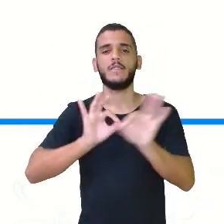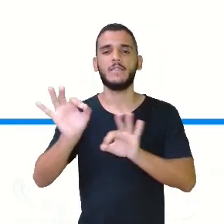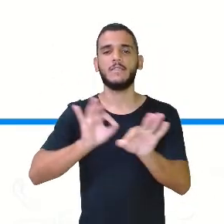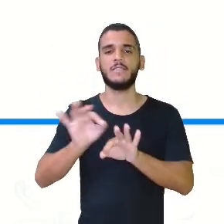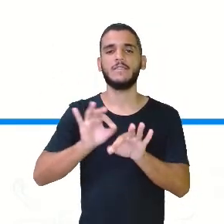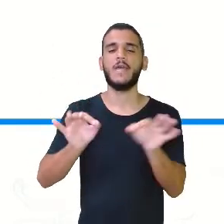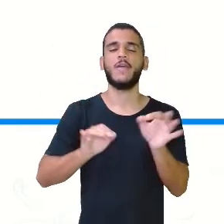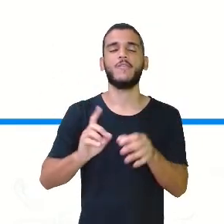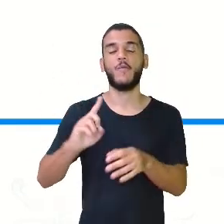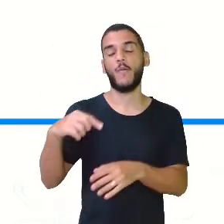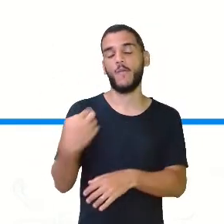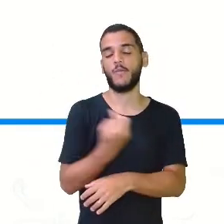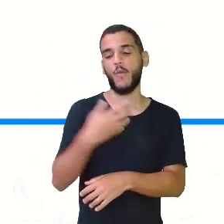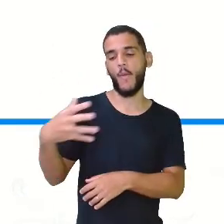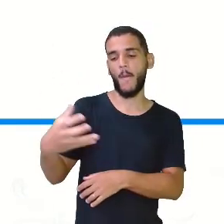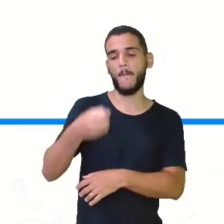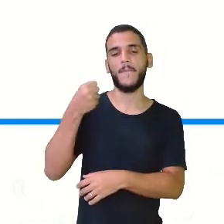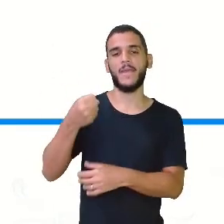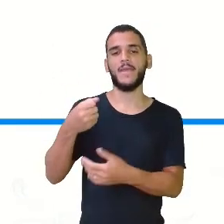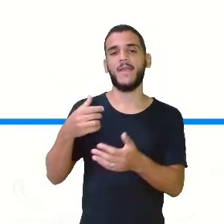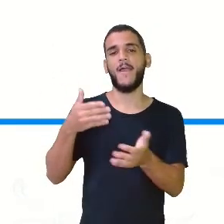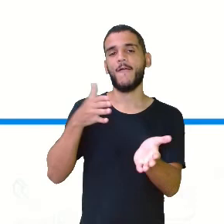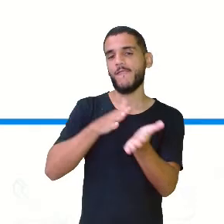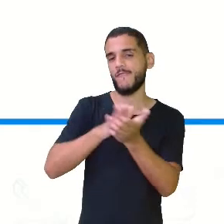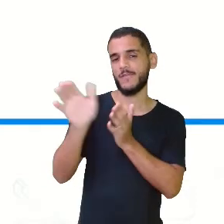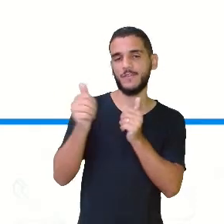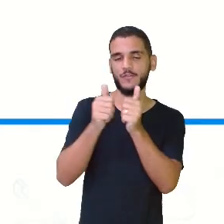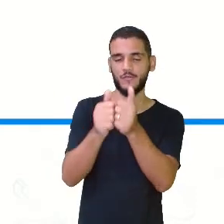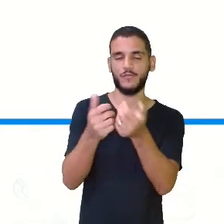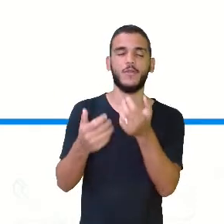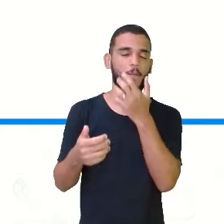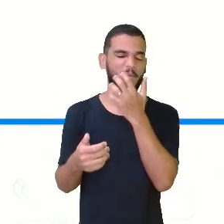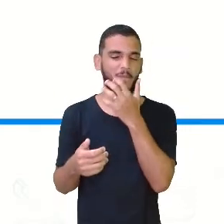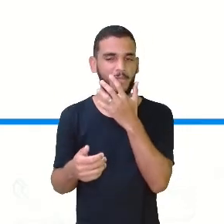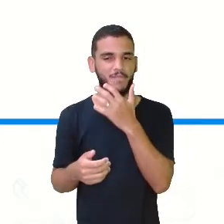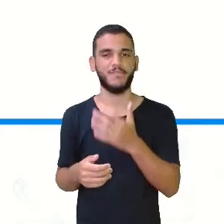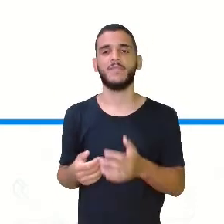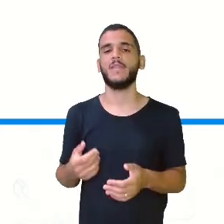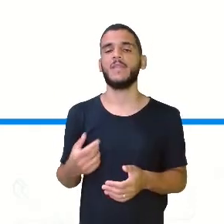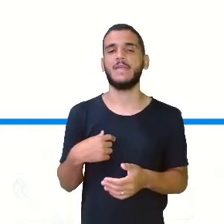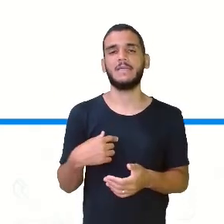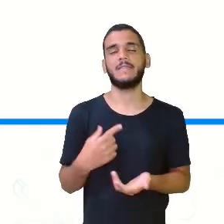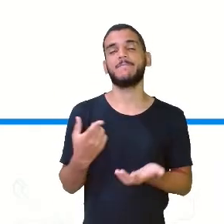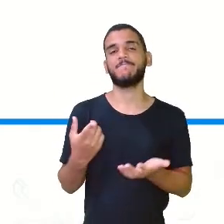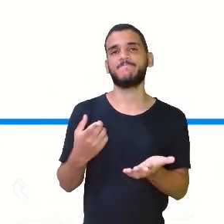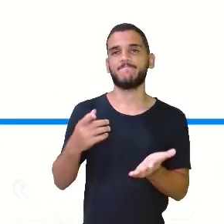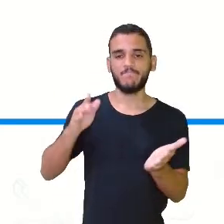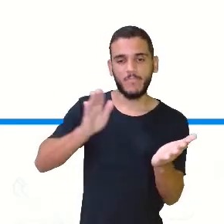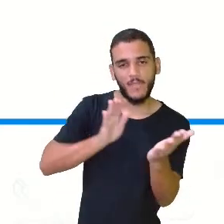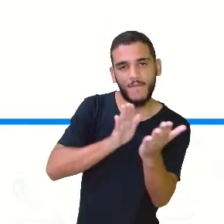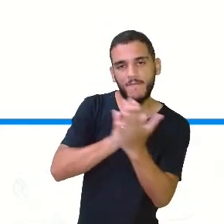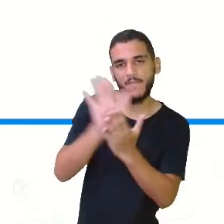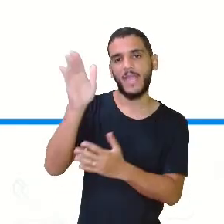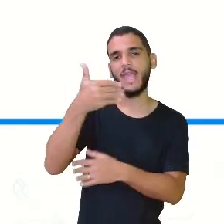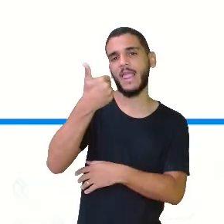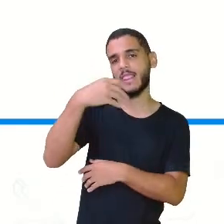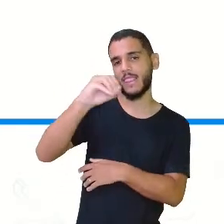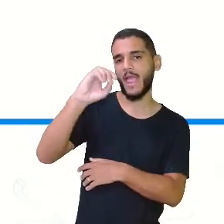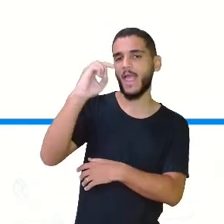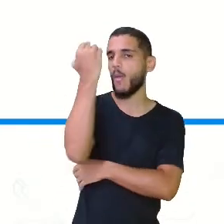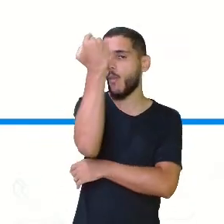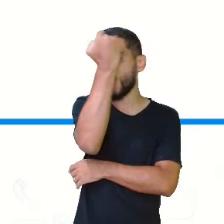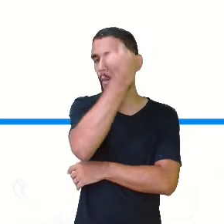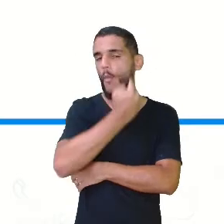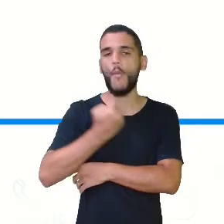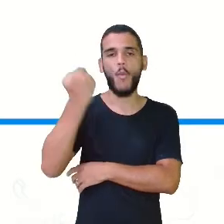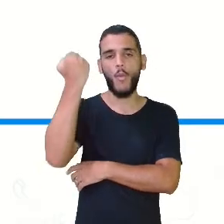a gente viajar e diz o seguinte, em uma viagem de 10 horas, se liga aí, pega o lápis, pega